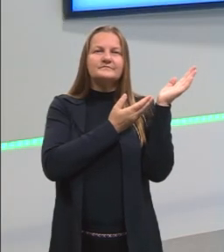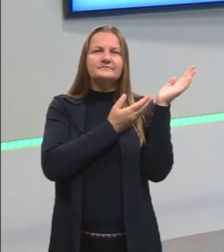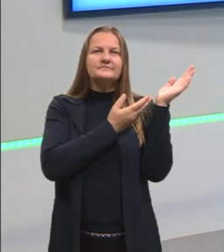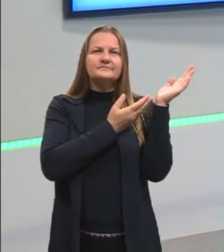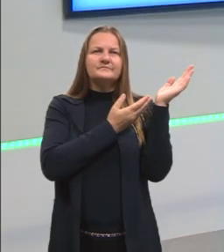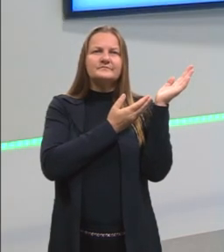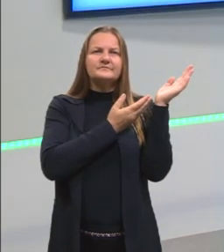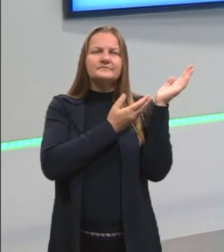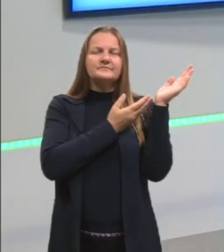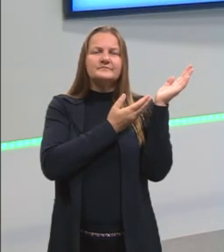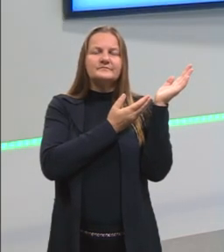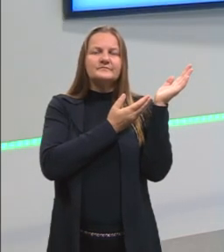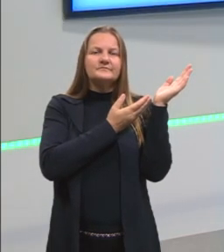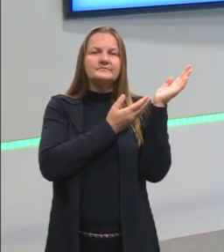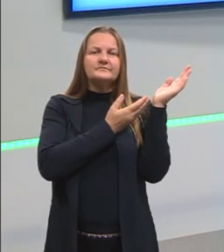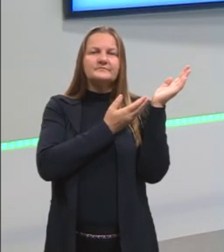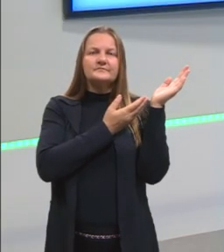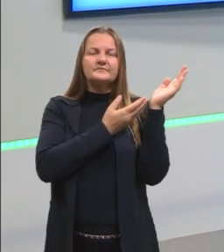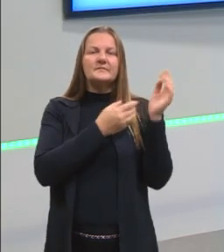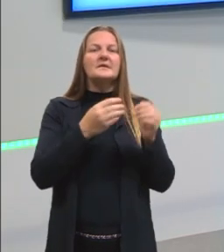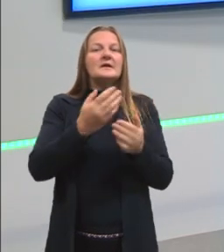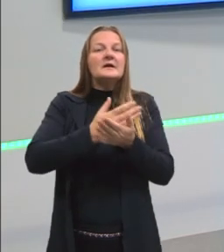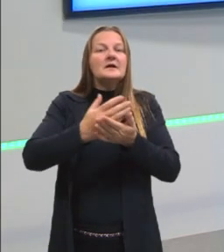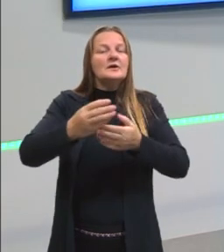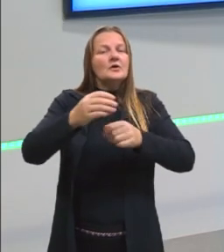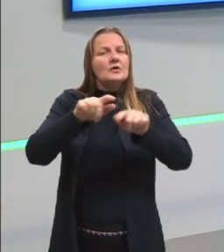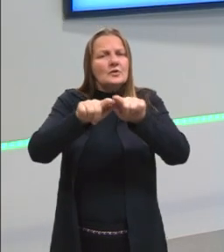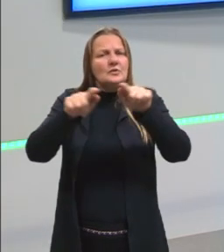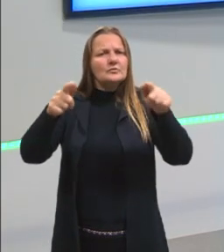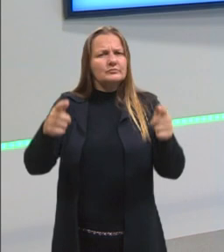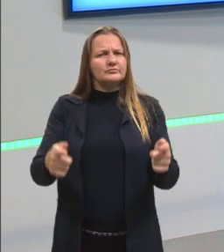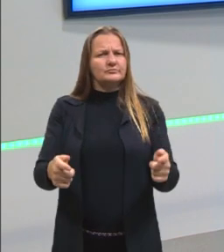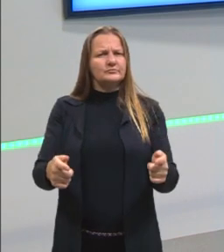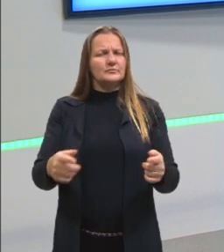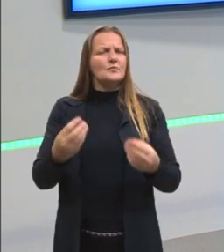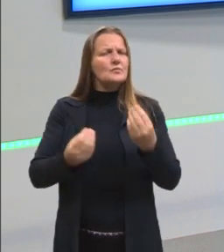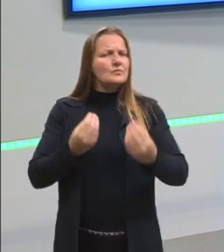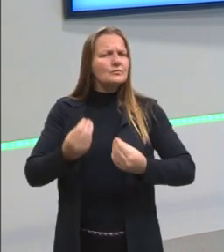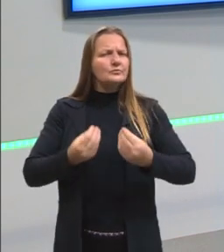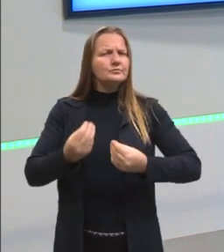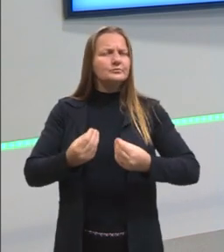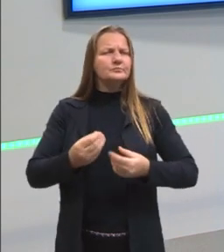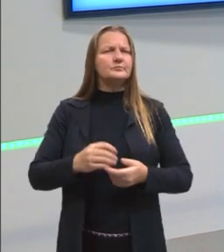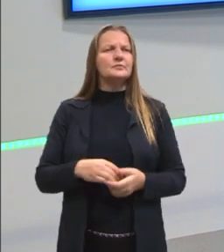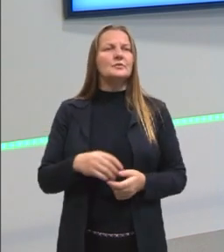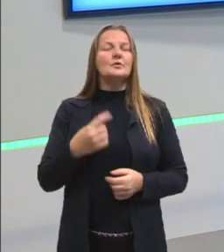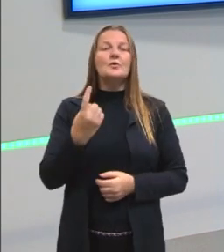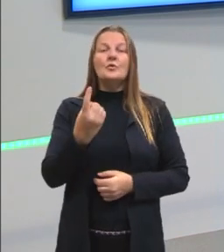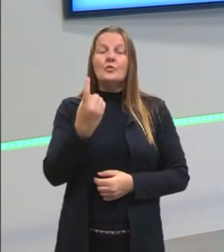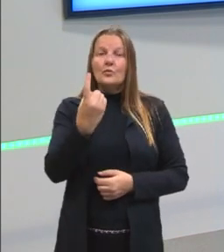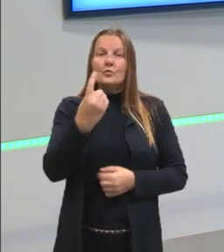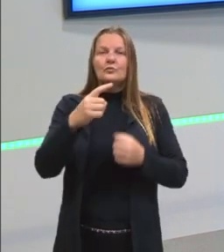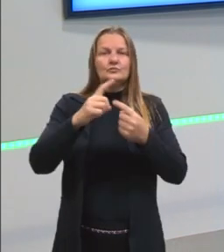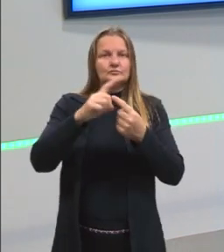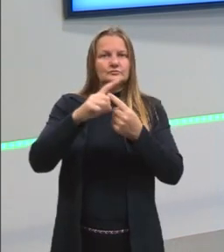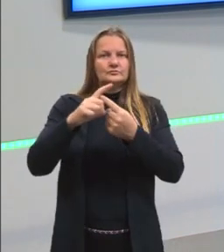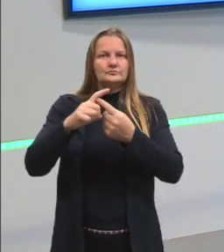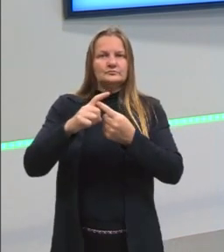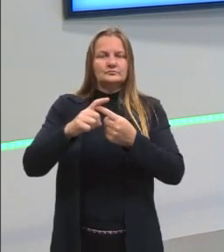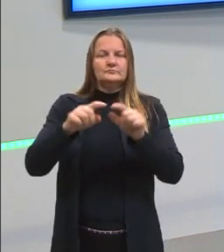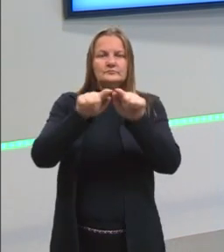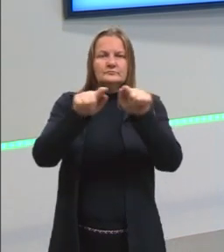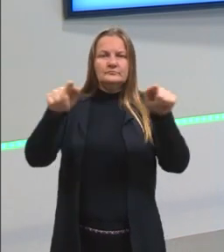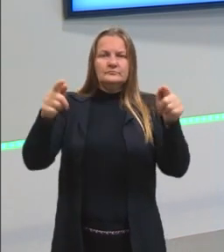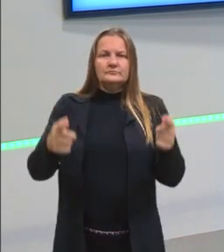para vocês que a gente trabalhava com classes gramaticais? E uma dessas classes gramaticais, uma